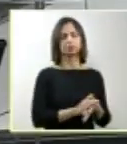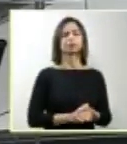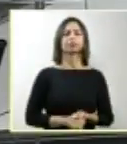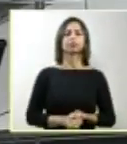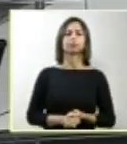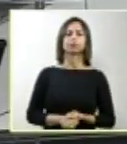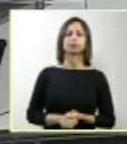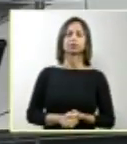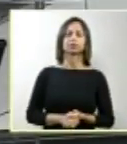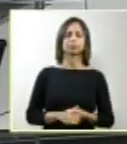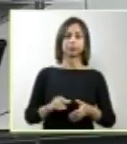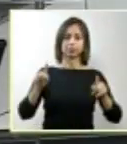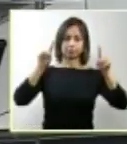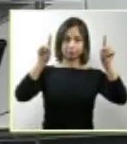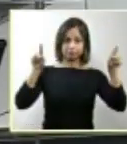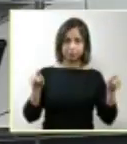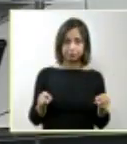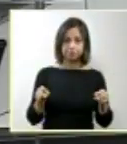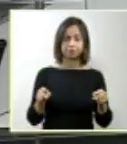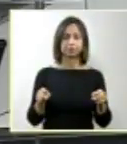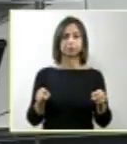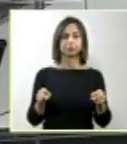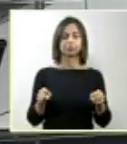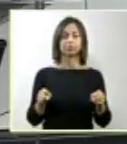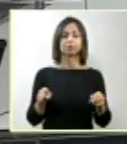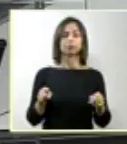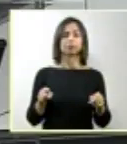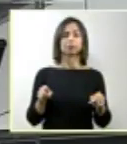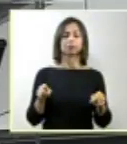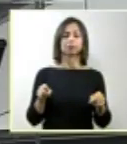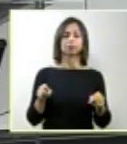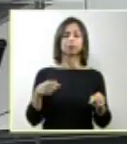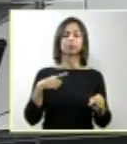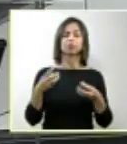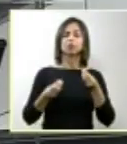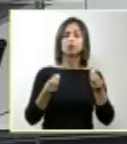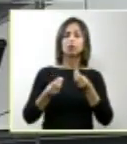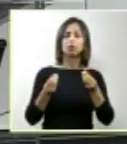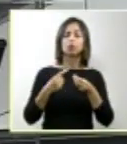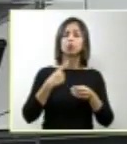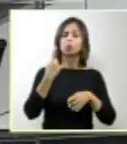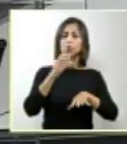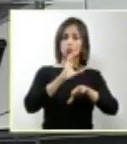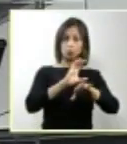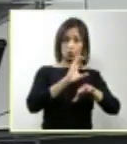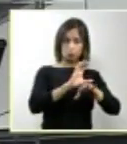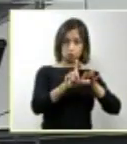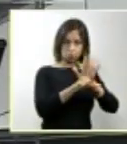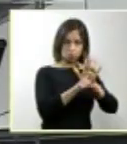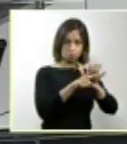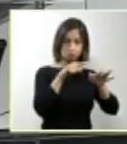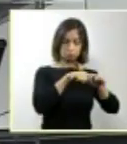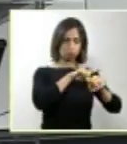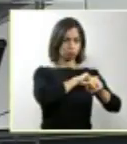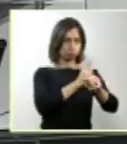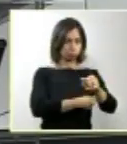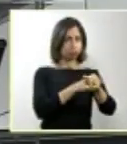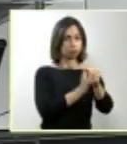Vou abrir aspas para uma frase relevante. A Constituição resulta do poder constituinte originário